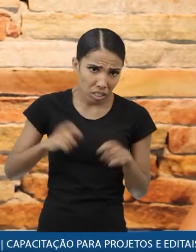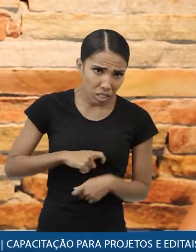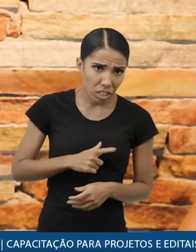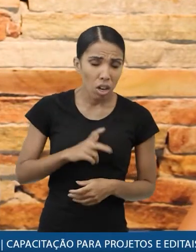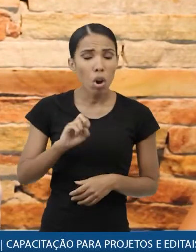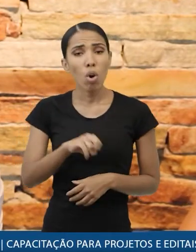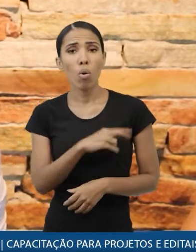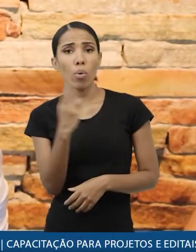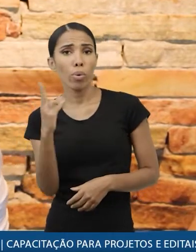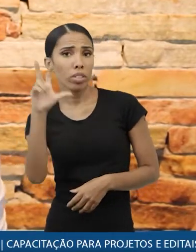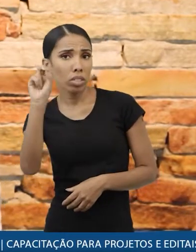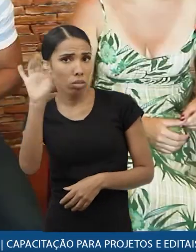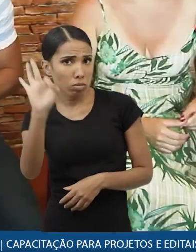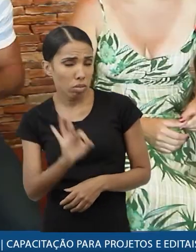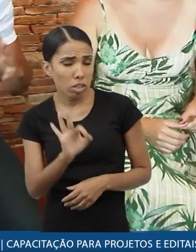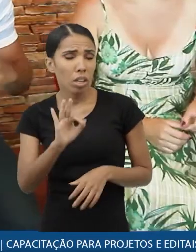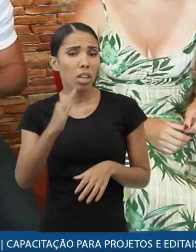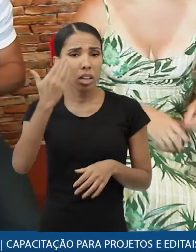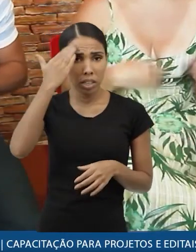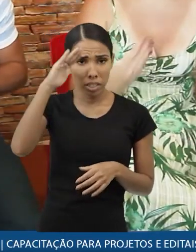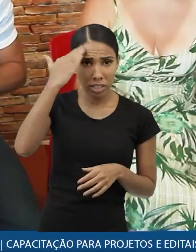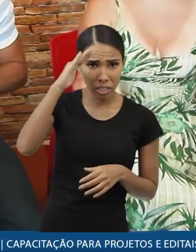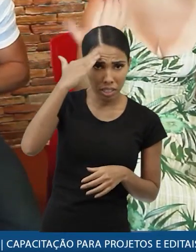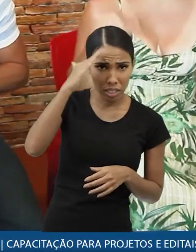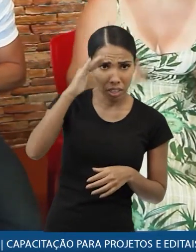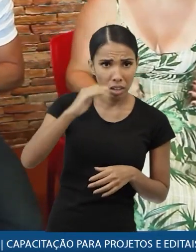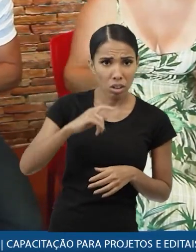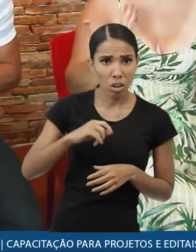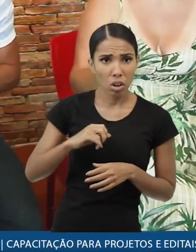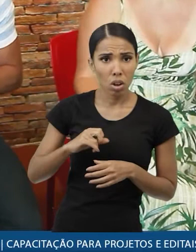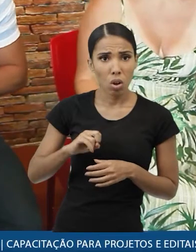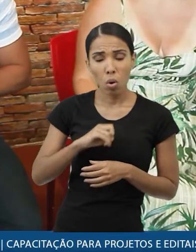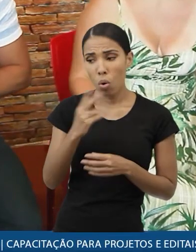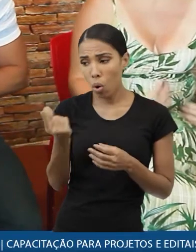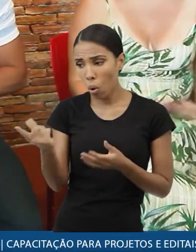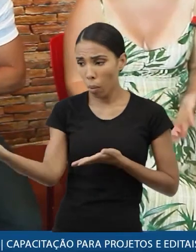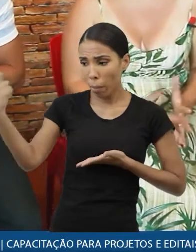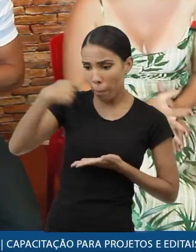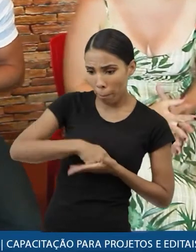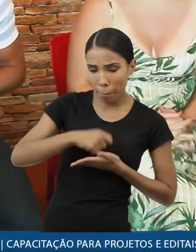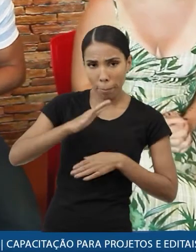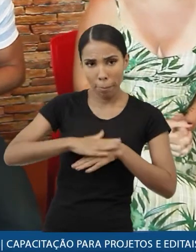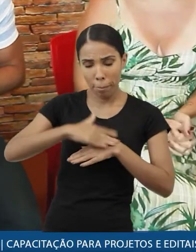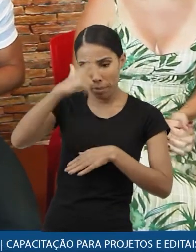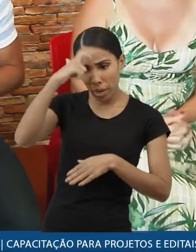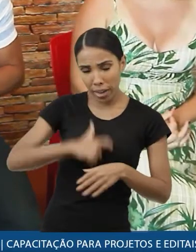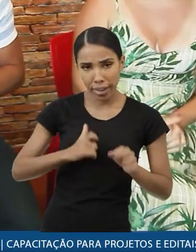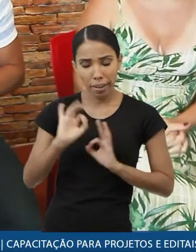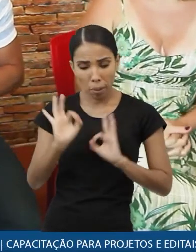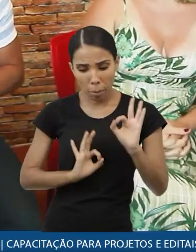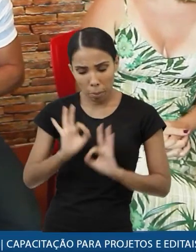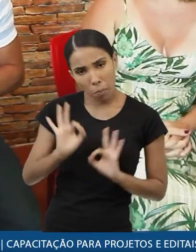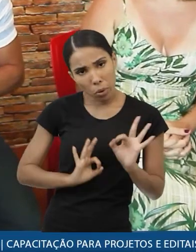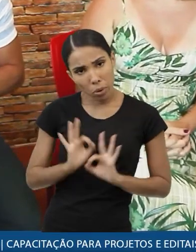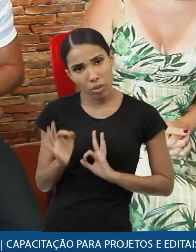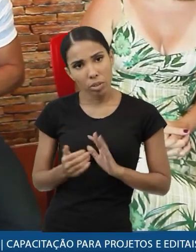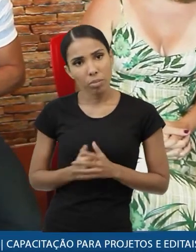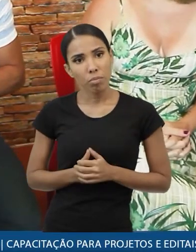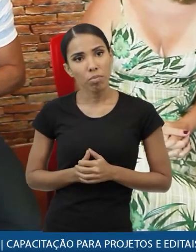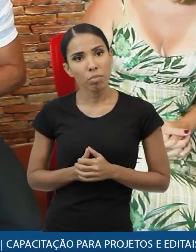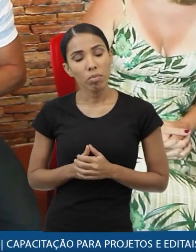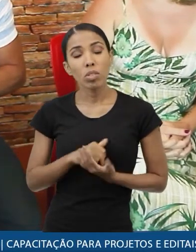50% entender quanto você pode se pagar com aquele projeto enfim exato como que você pode